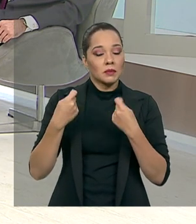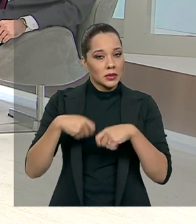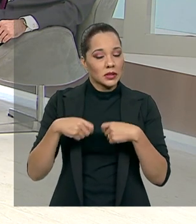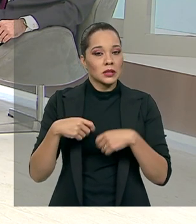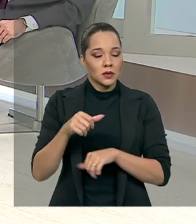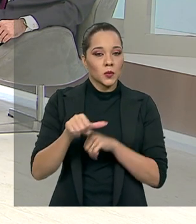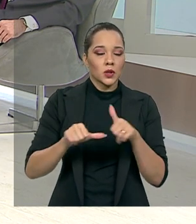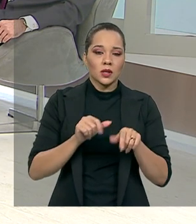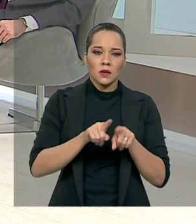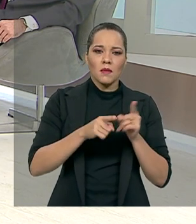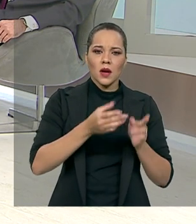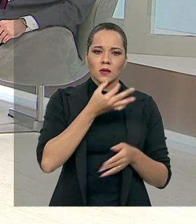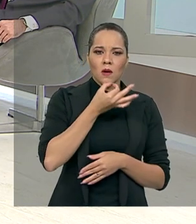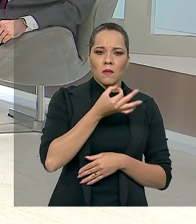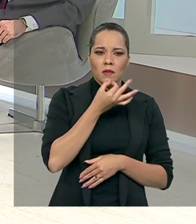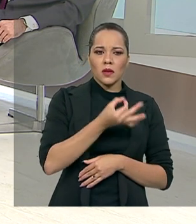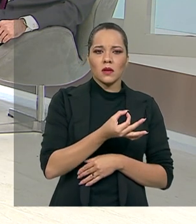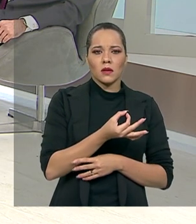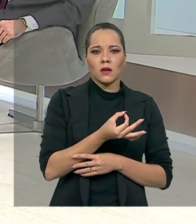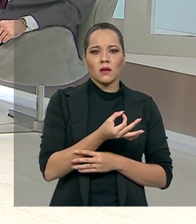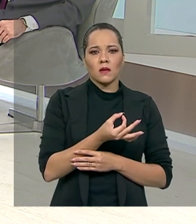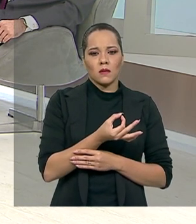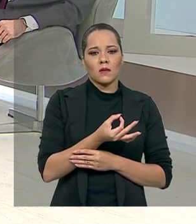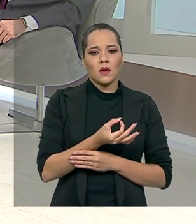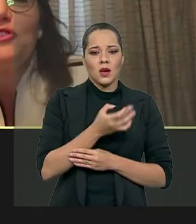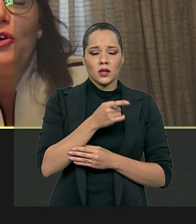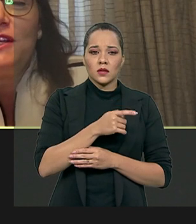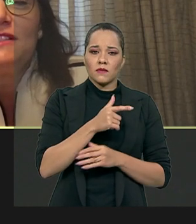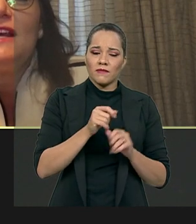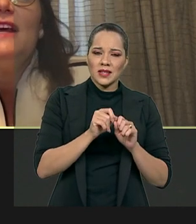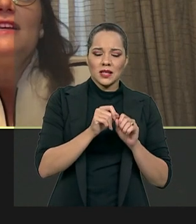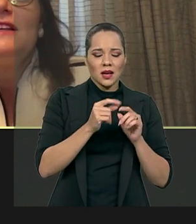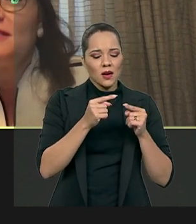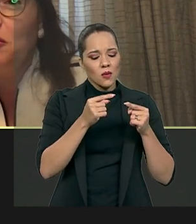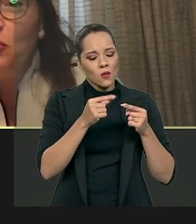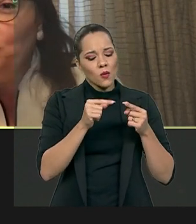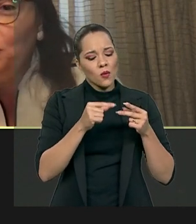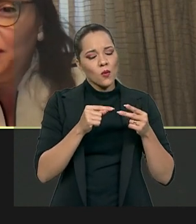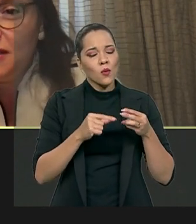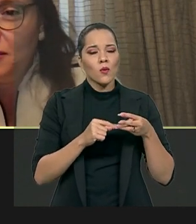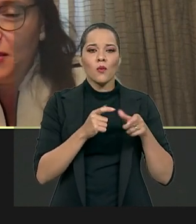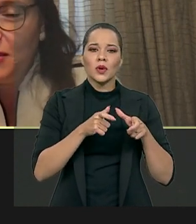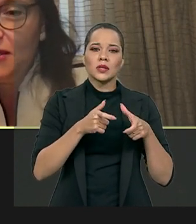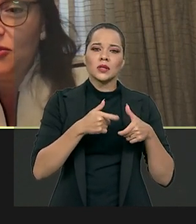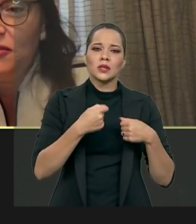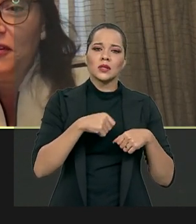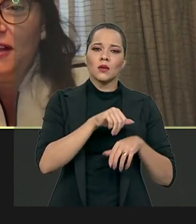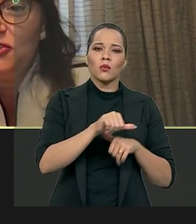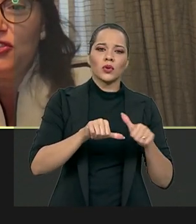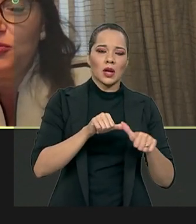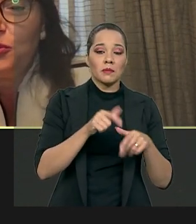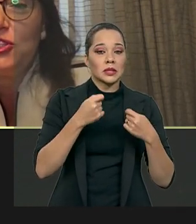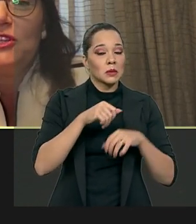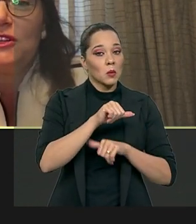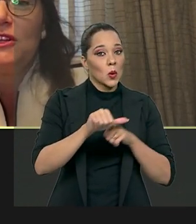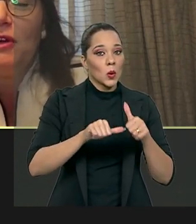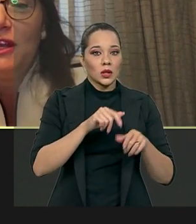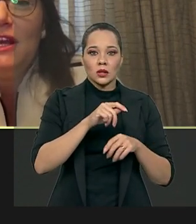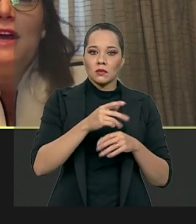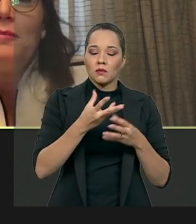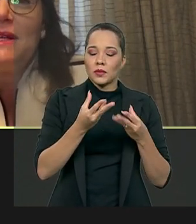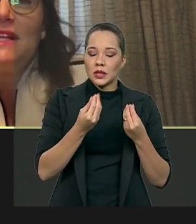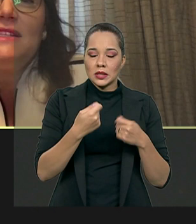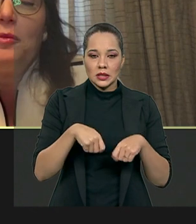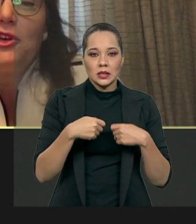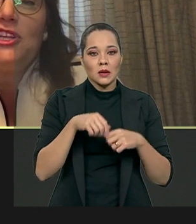e vamos sugerir as alterações, são muitas que precisam ser feitas nos projetos que